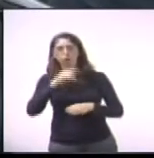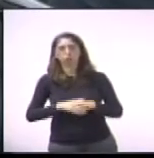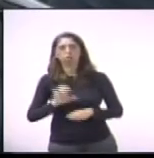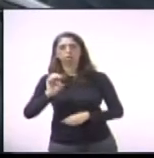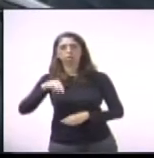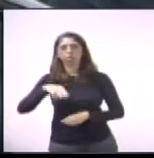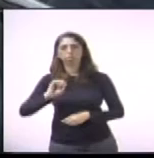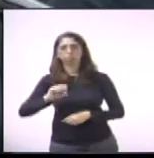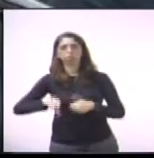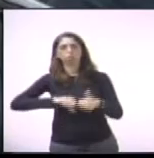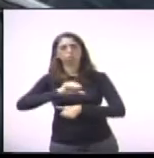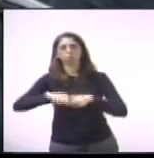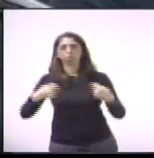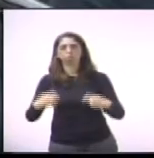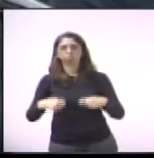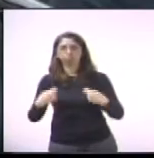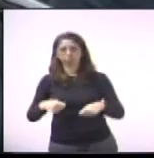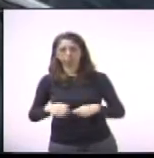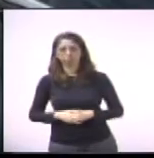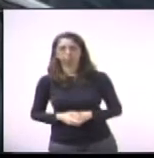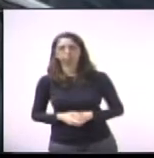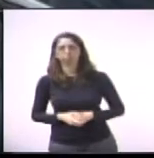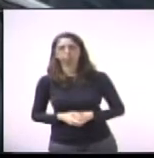Leonor Jacinto de Campos Petro Bom.